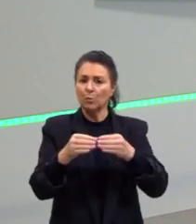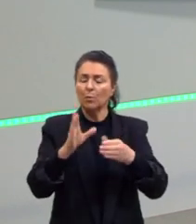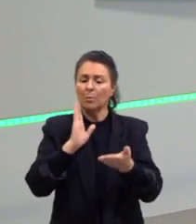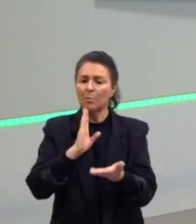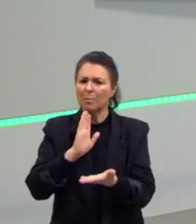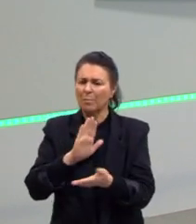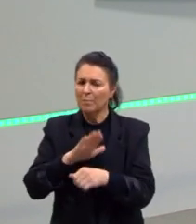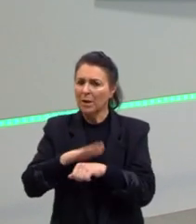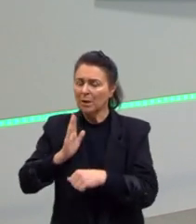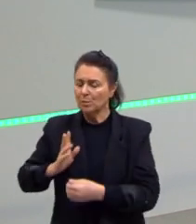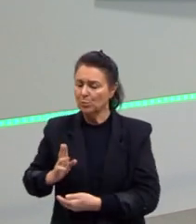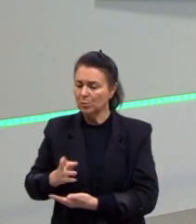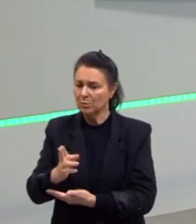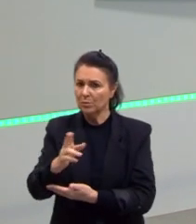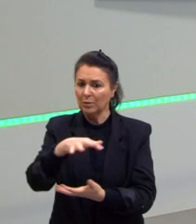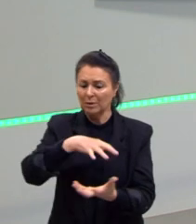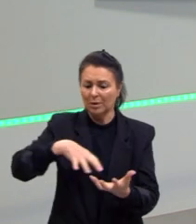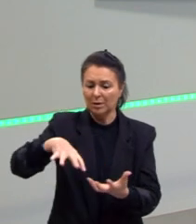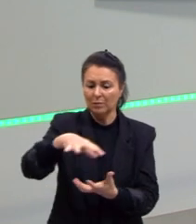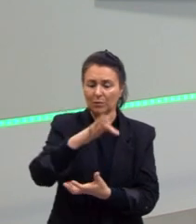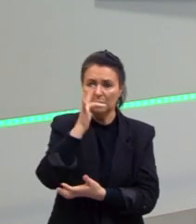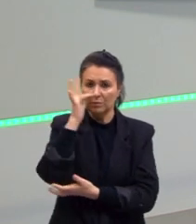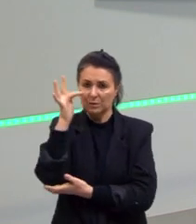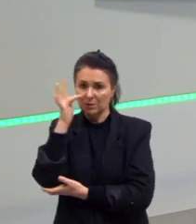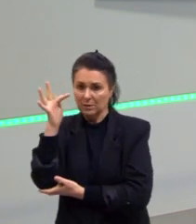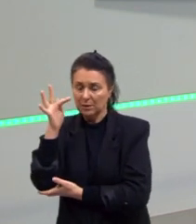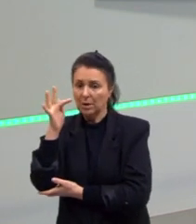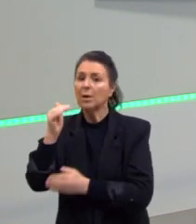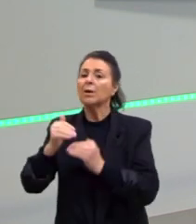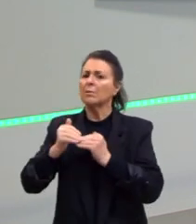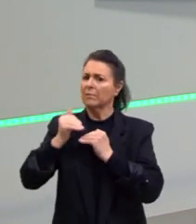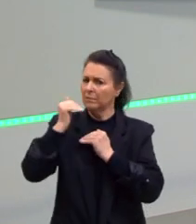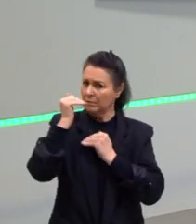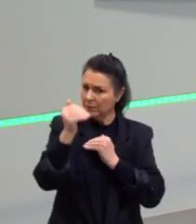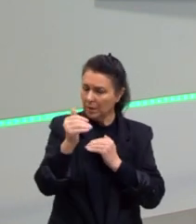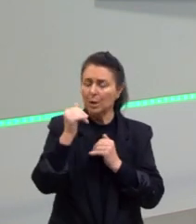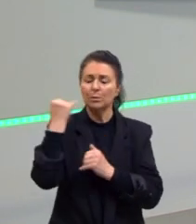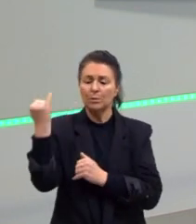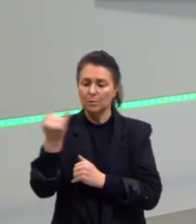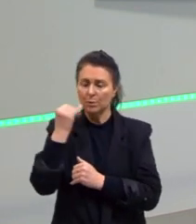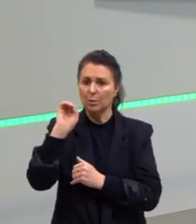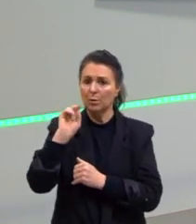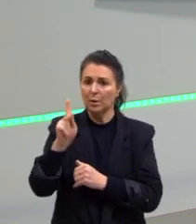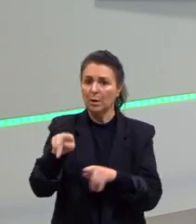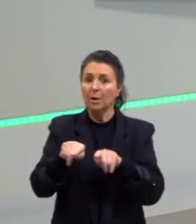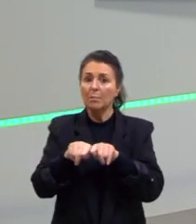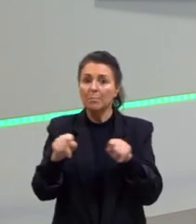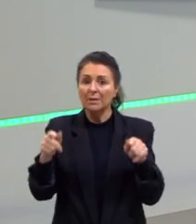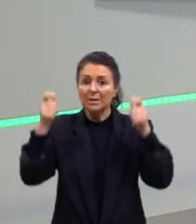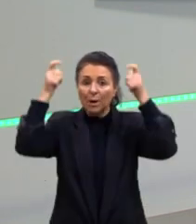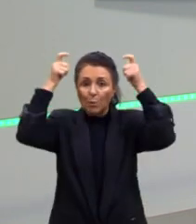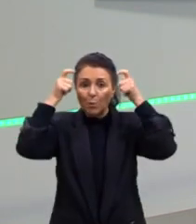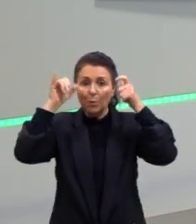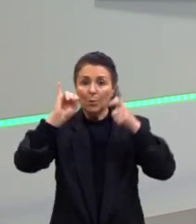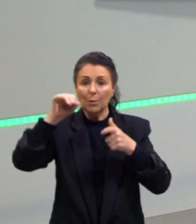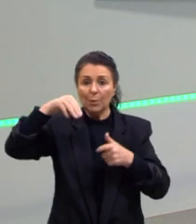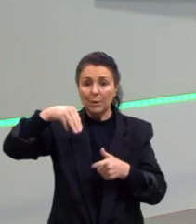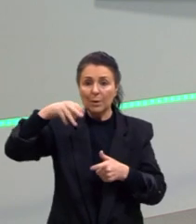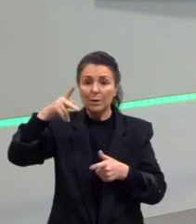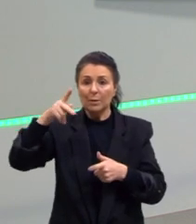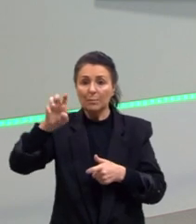Revolução Francesa. Ao mesmo tempo que ele vai fazer avanços importantes, ele vai ser um imperador. Então, nesse momento,